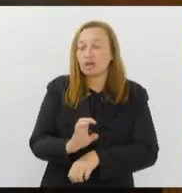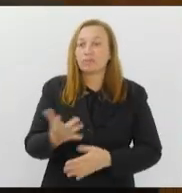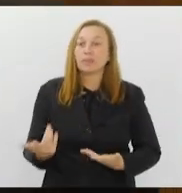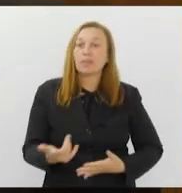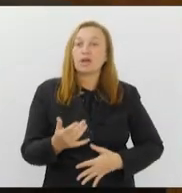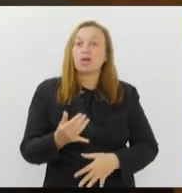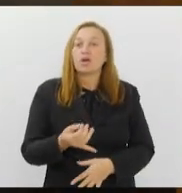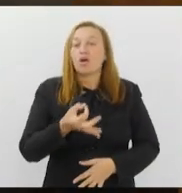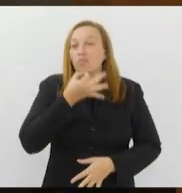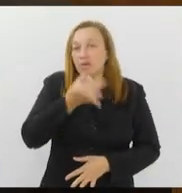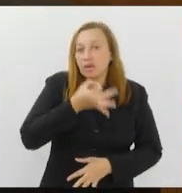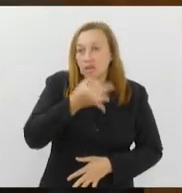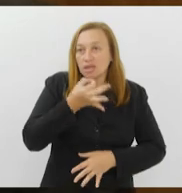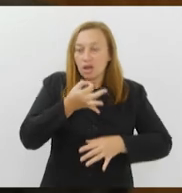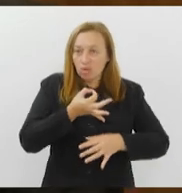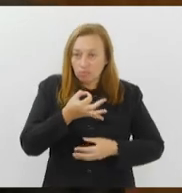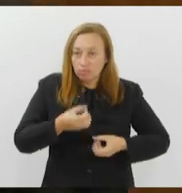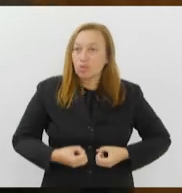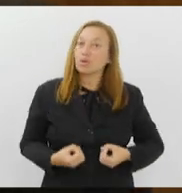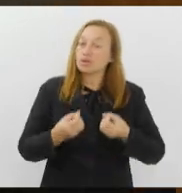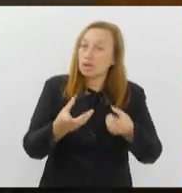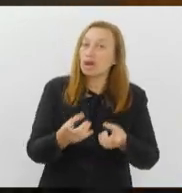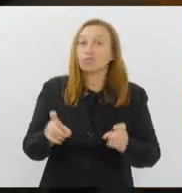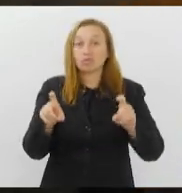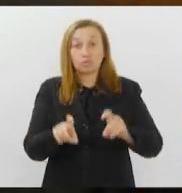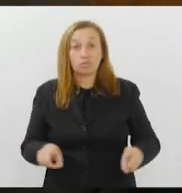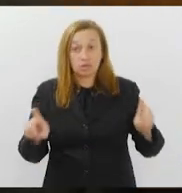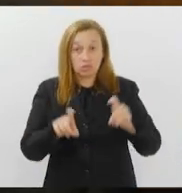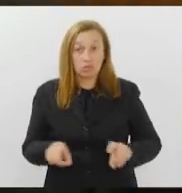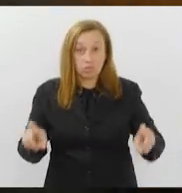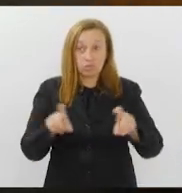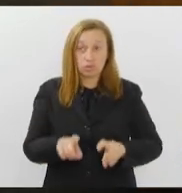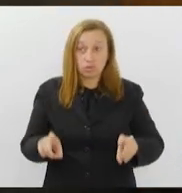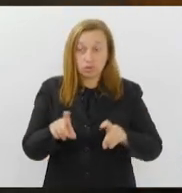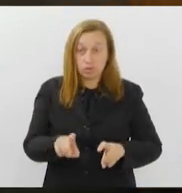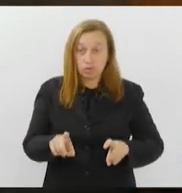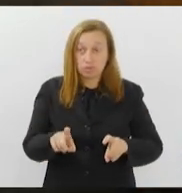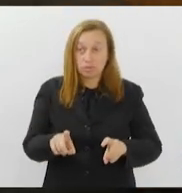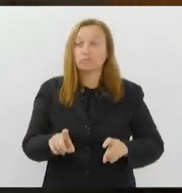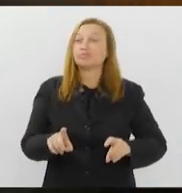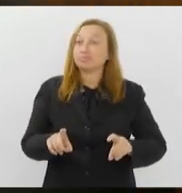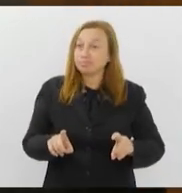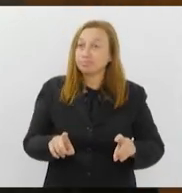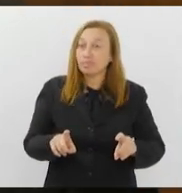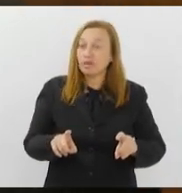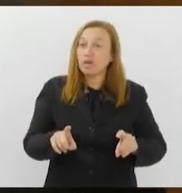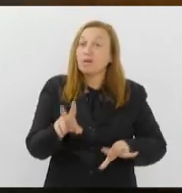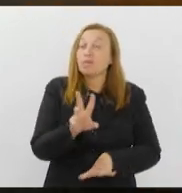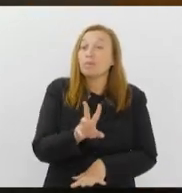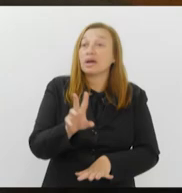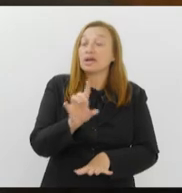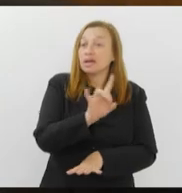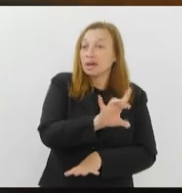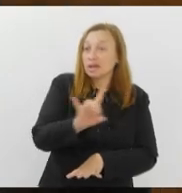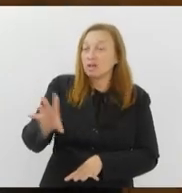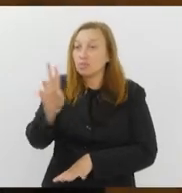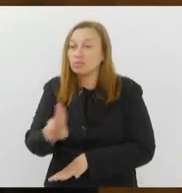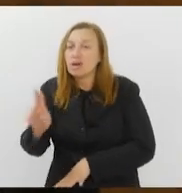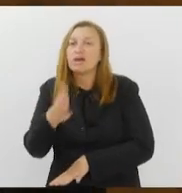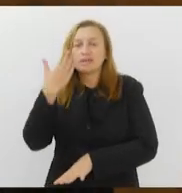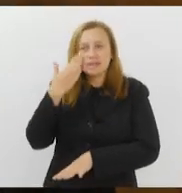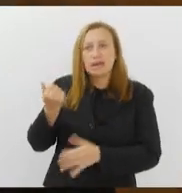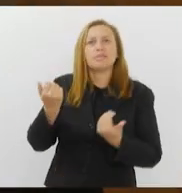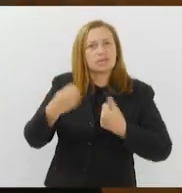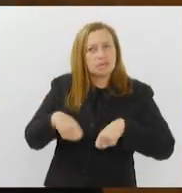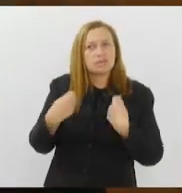esses computadores, essa sugestão de levar esses computadores com a contrapartida de utilização. Porque a sabe que existe a demanda